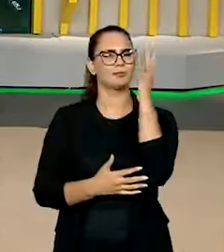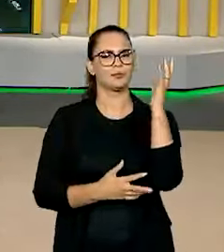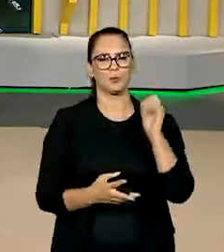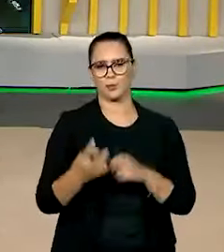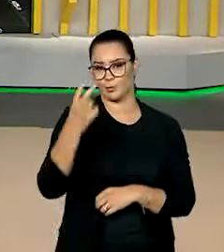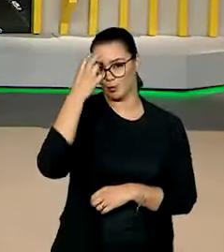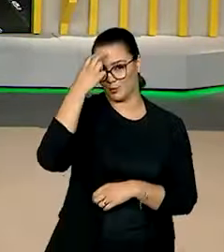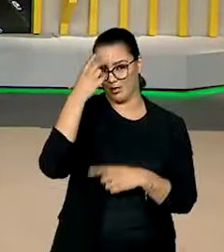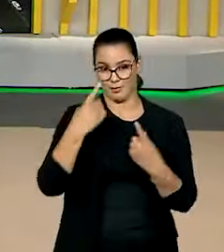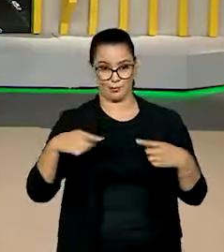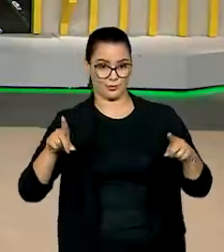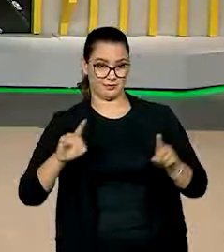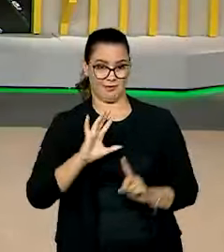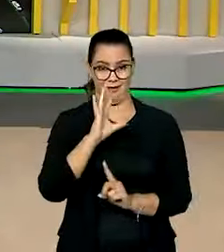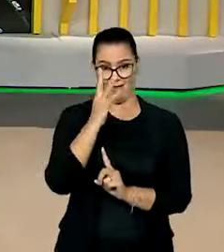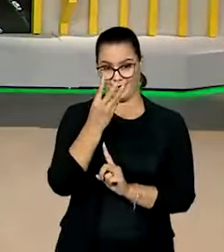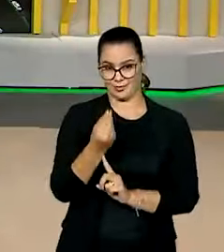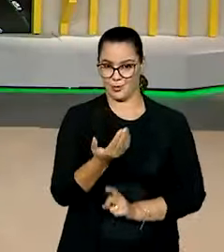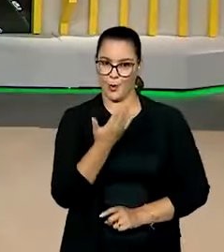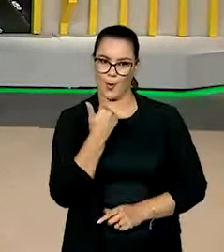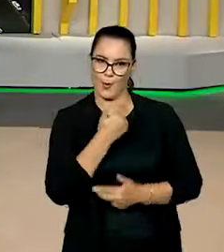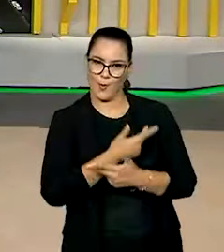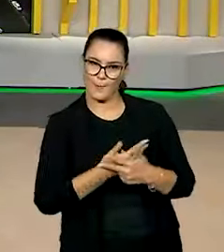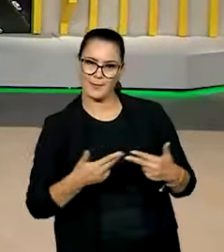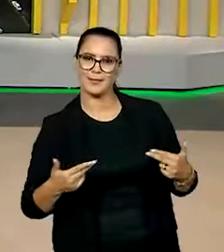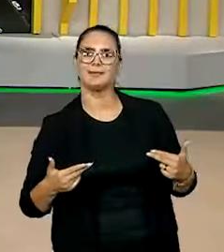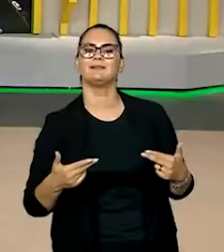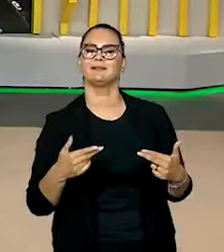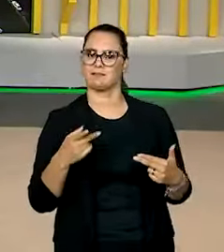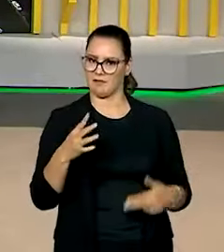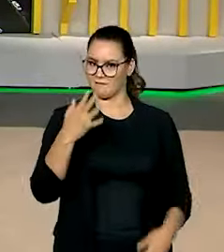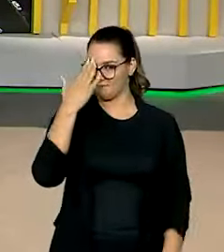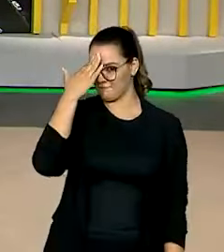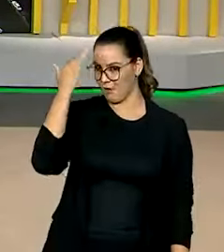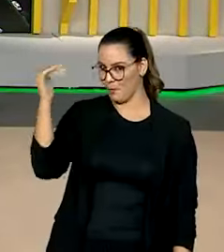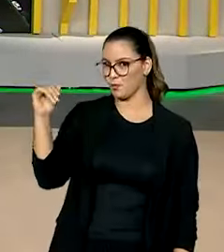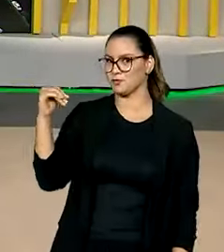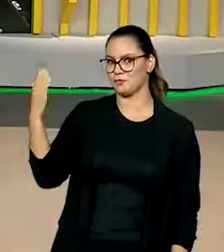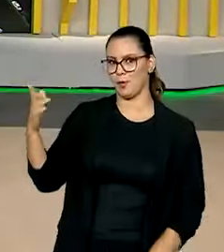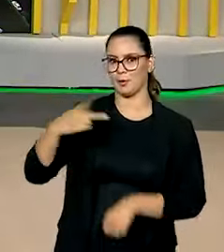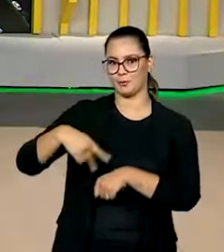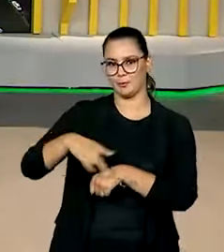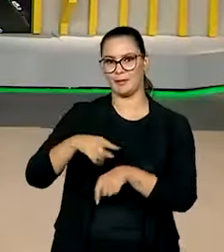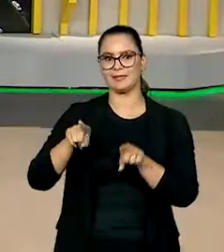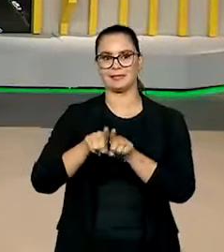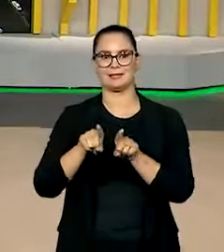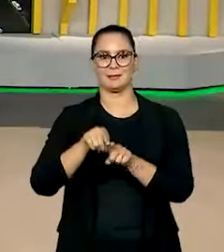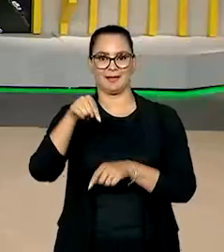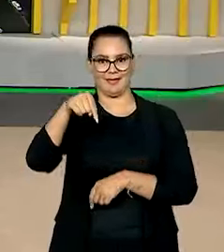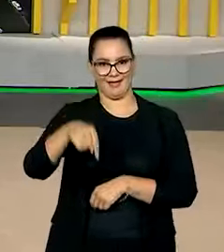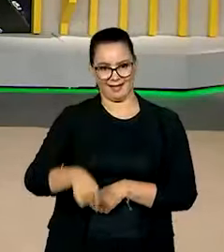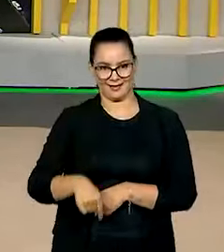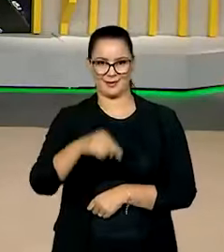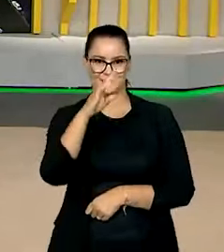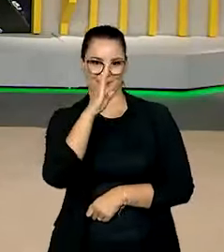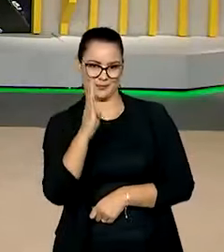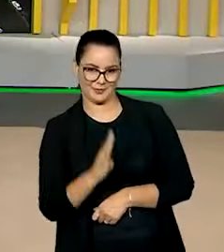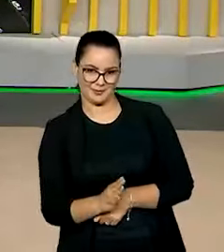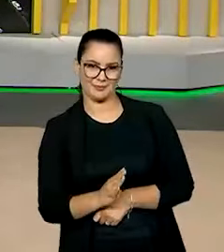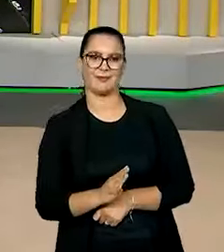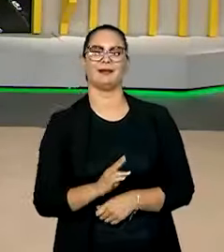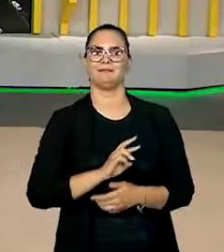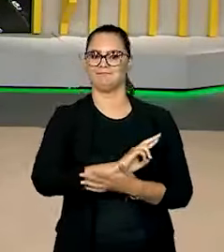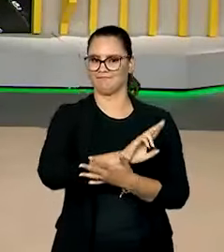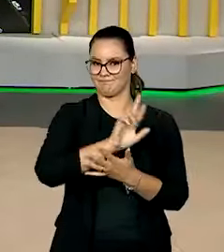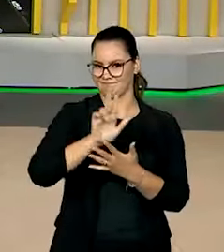cultural, musical, artístico e gastronômico que é conhecido no exterior e também aqui dentro do Brasil pela sua